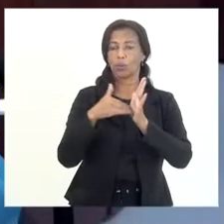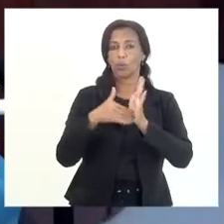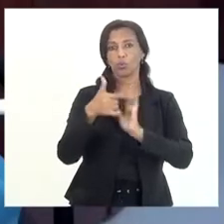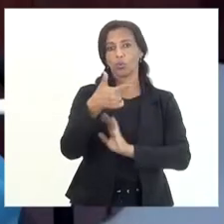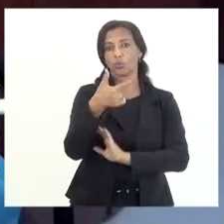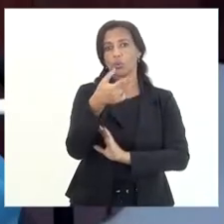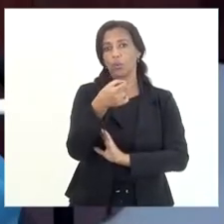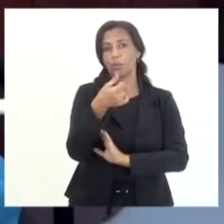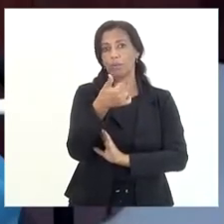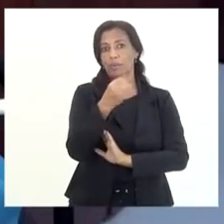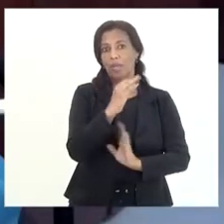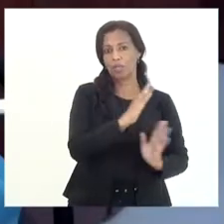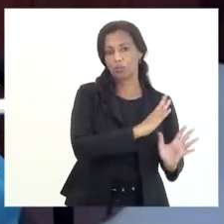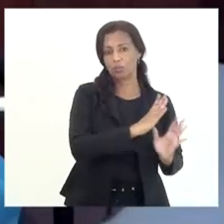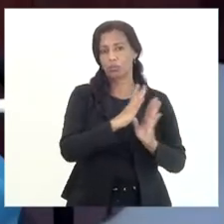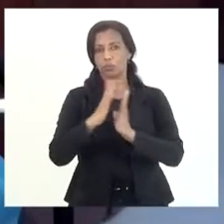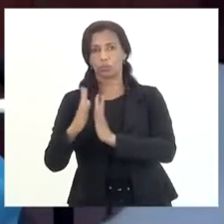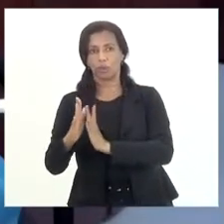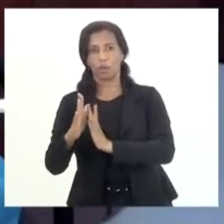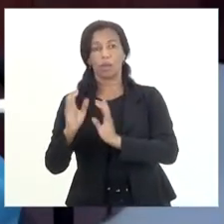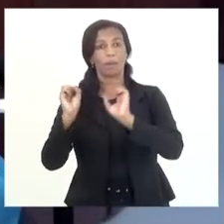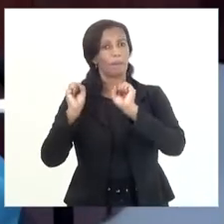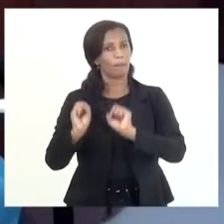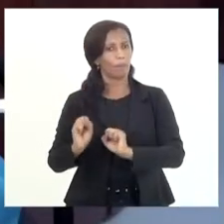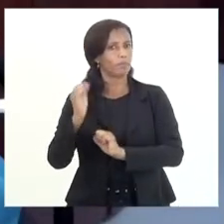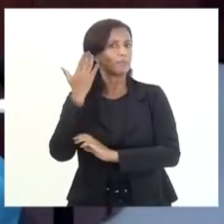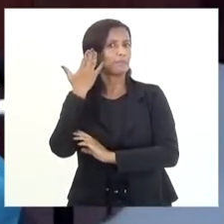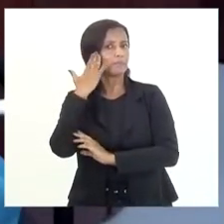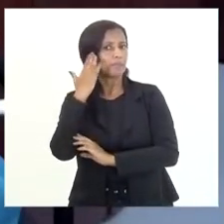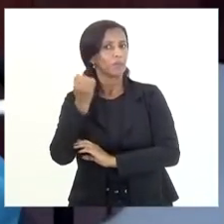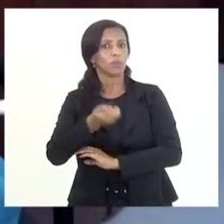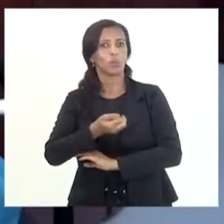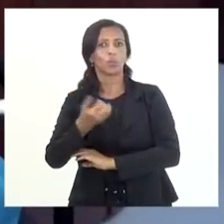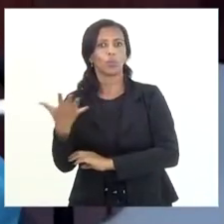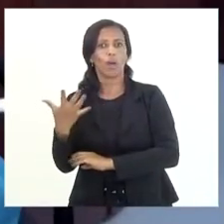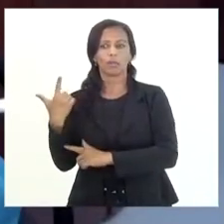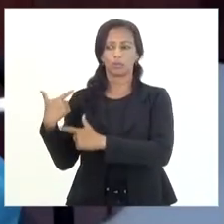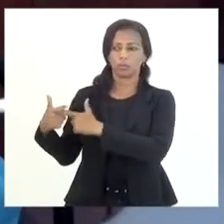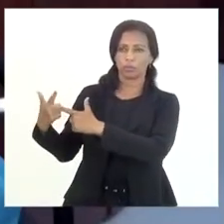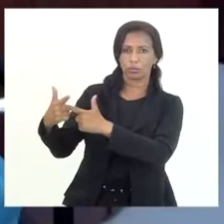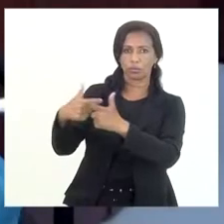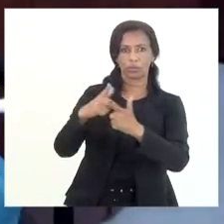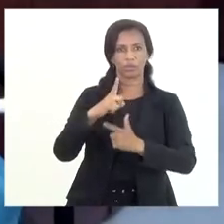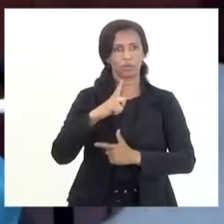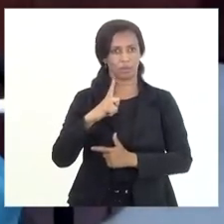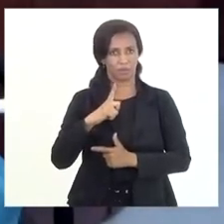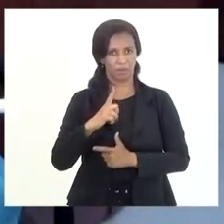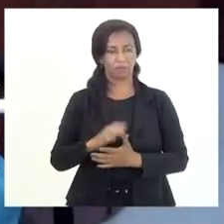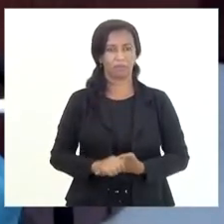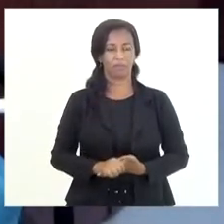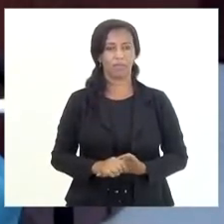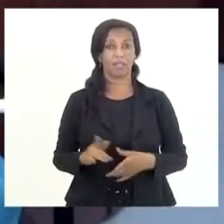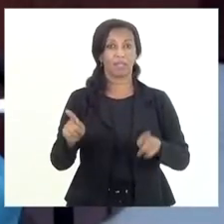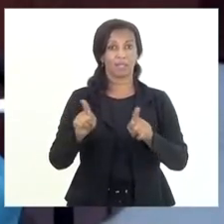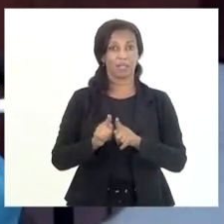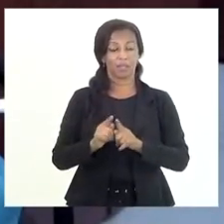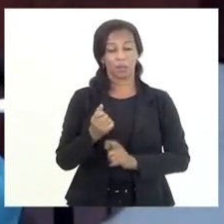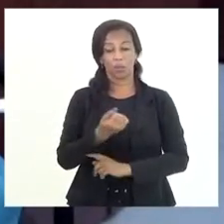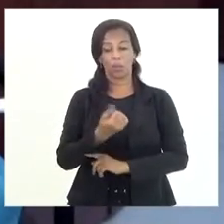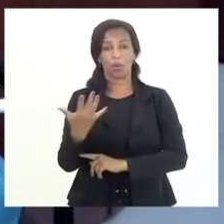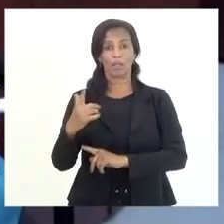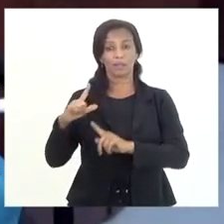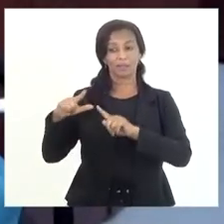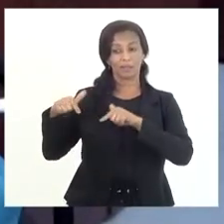para cá, para que a gente possa entender quais são os gargalos existentes e quais são as